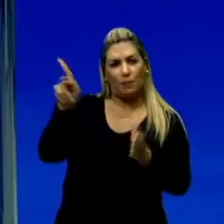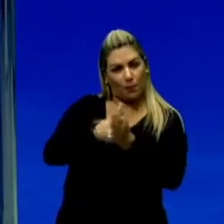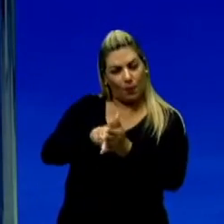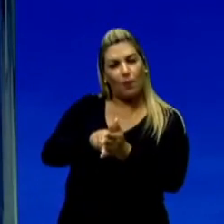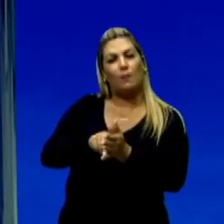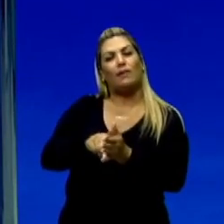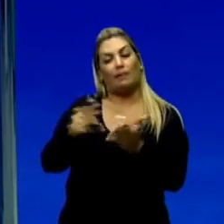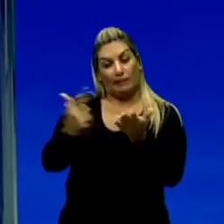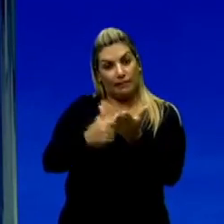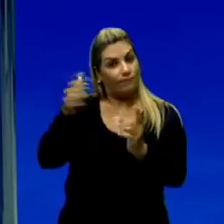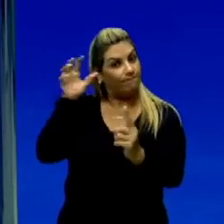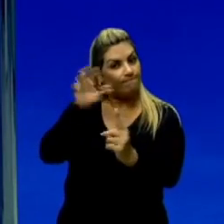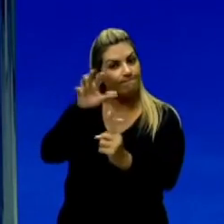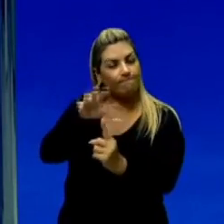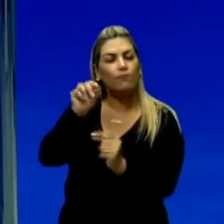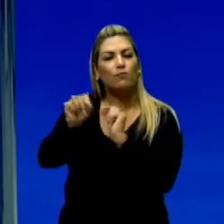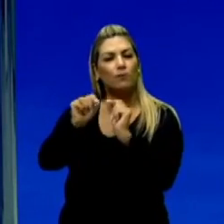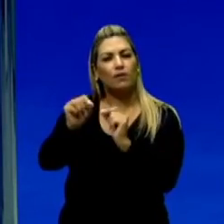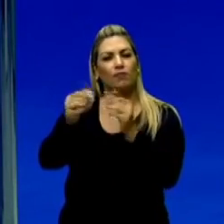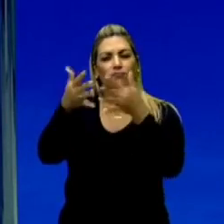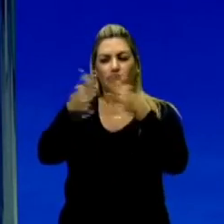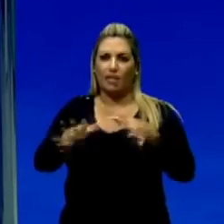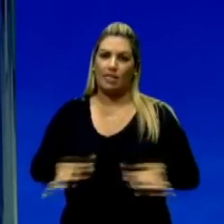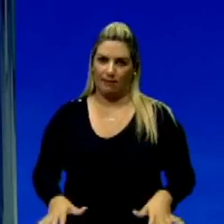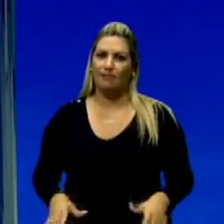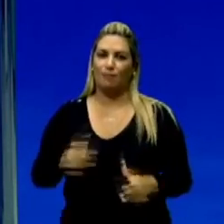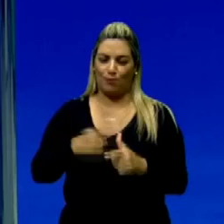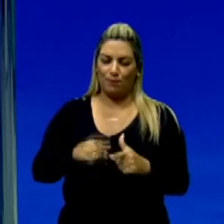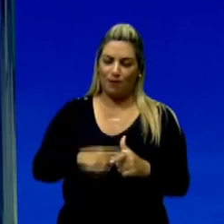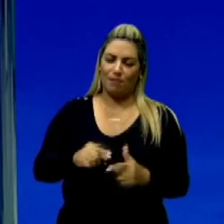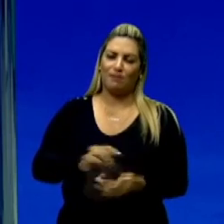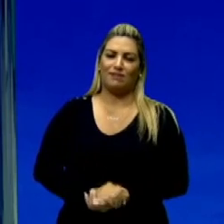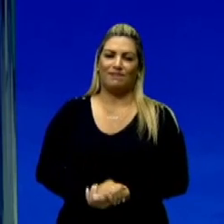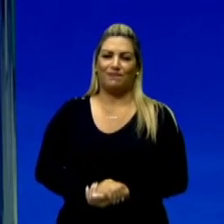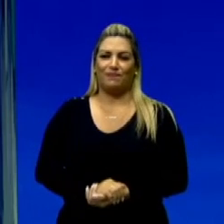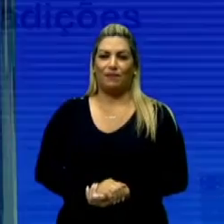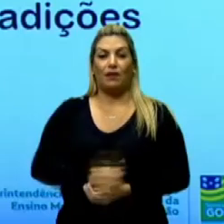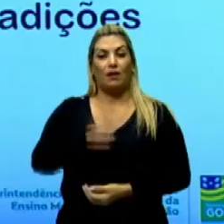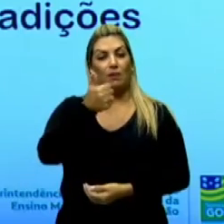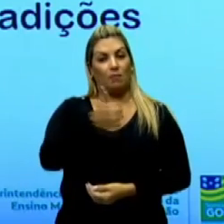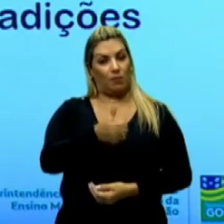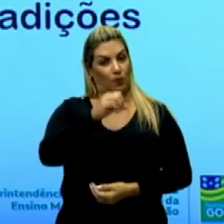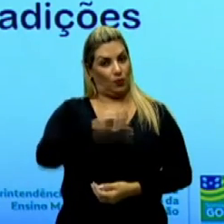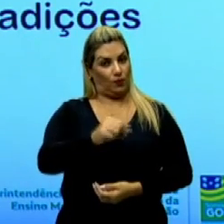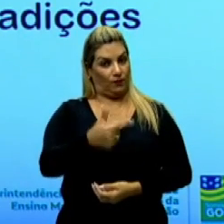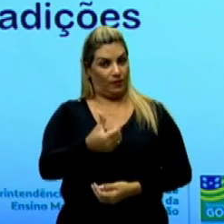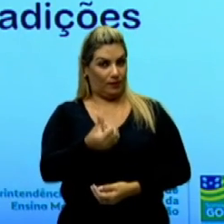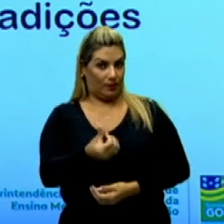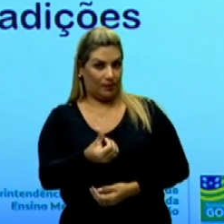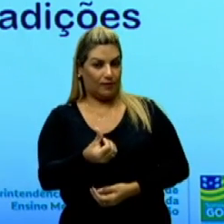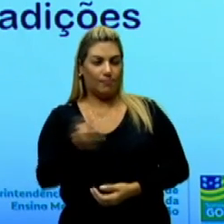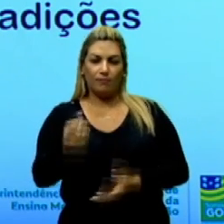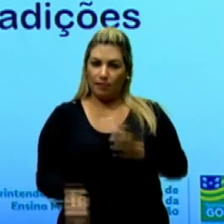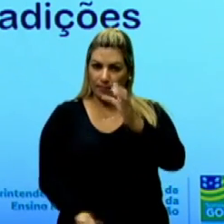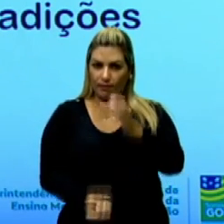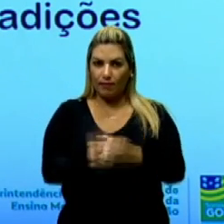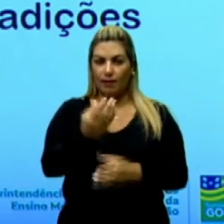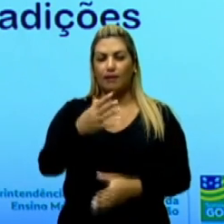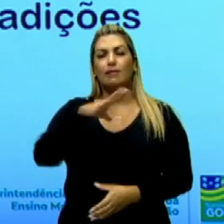justamente a decadência do engenho. Em 1926, cria-se o Centro